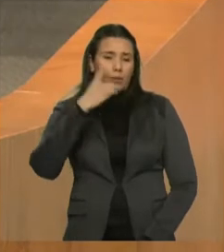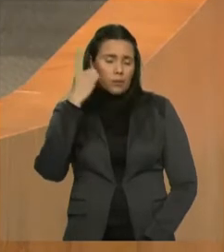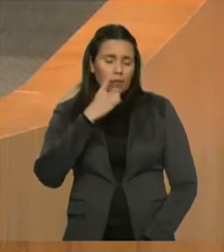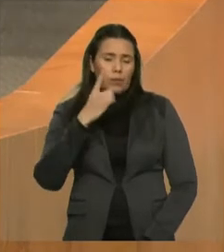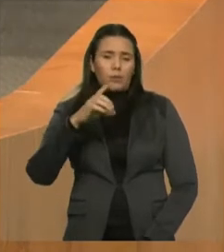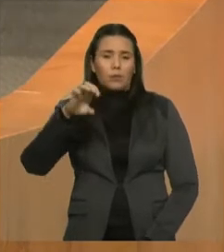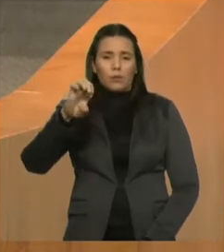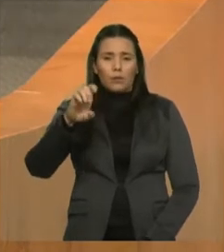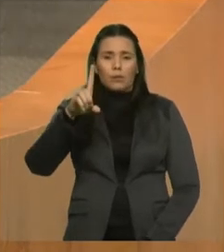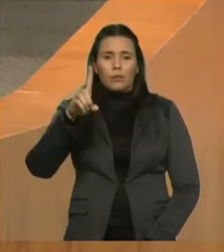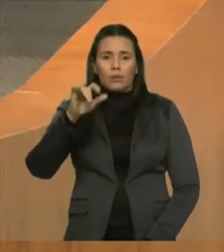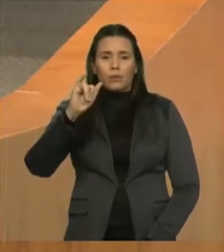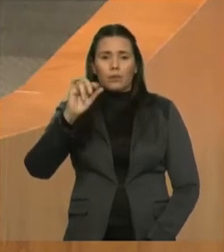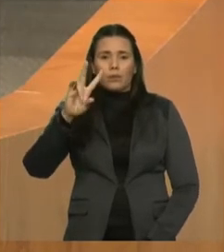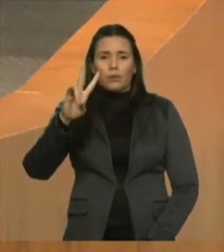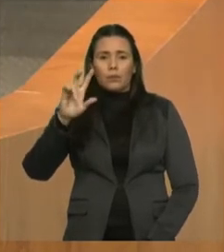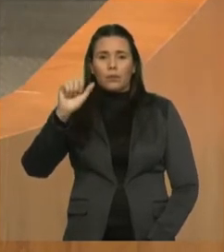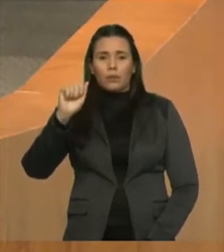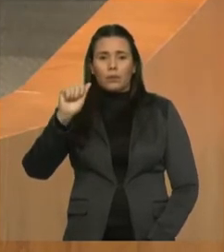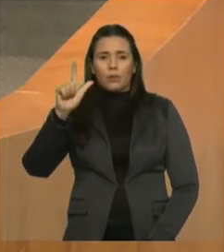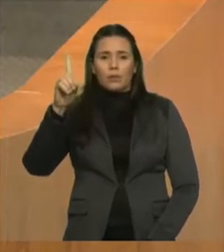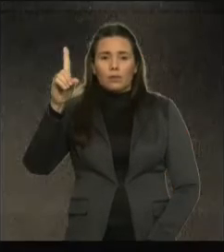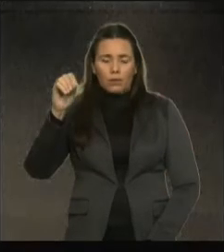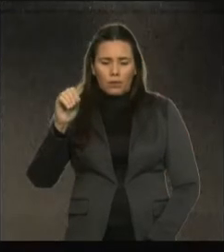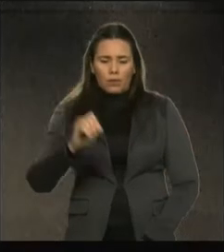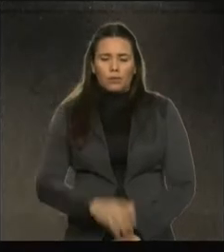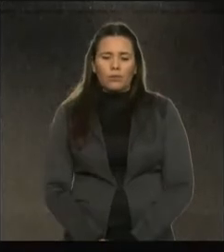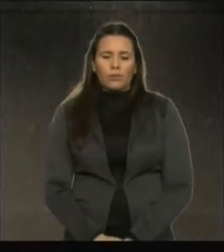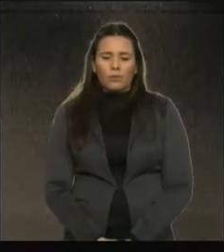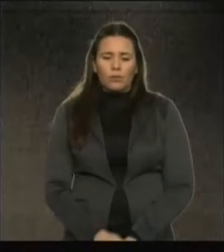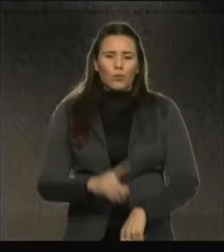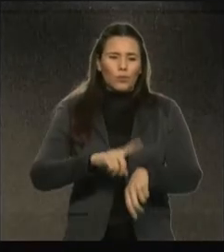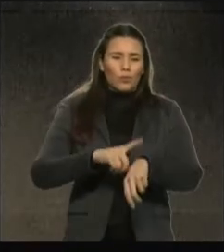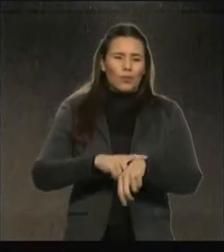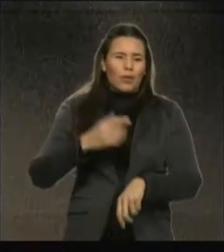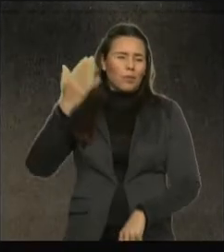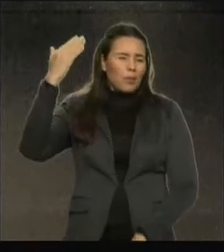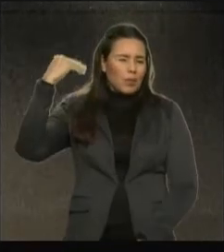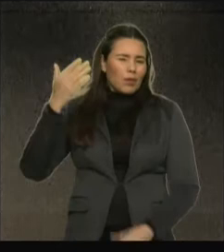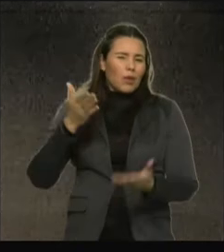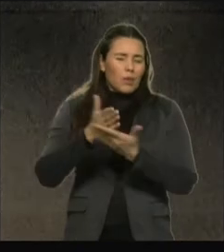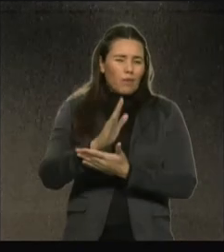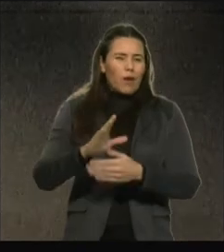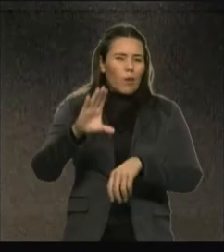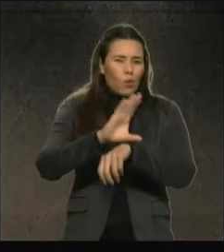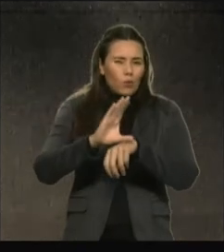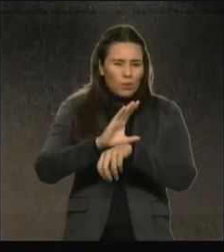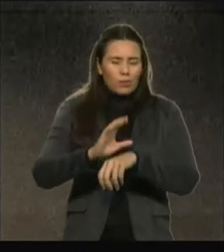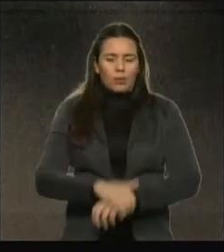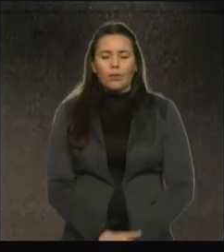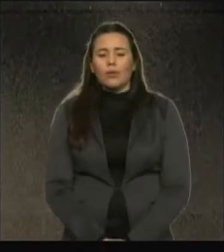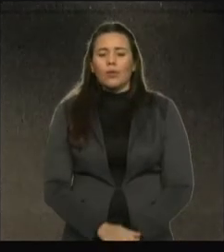Edivaldo Holanda, nosso abraço, um bom dia. Nosso amigo deputado Zito Rolim,